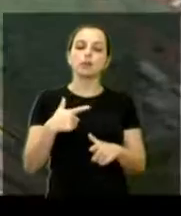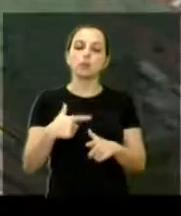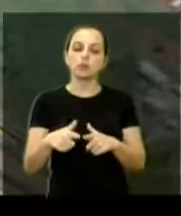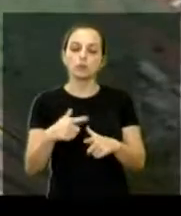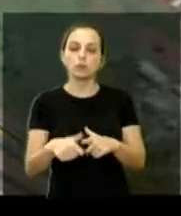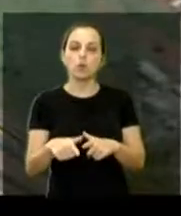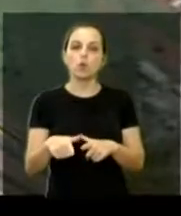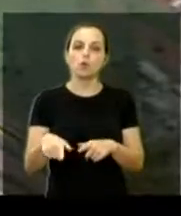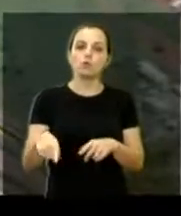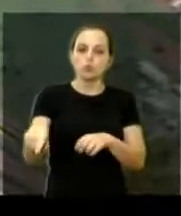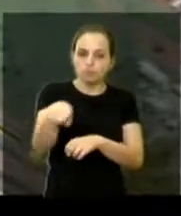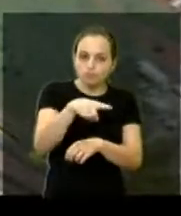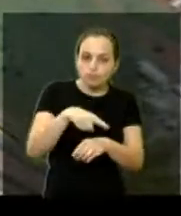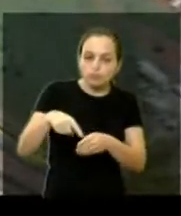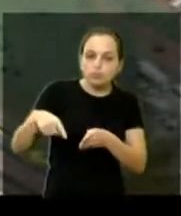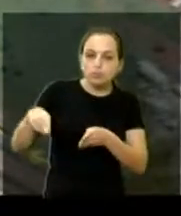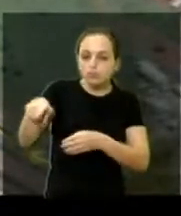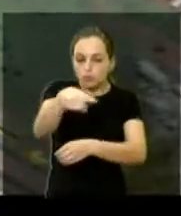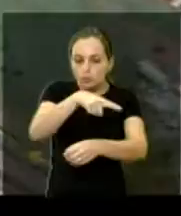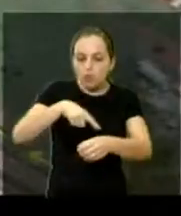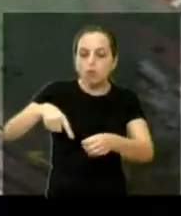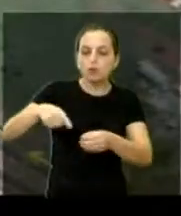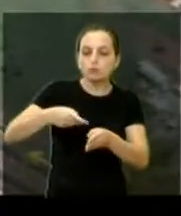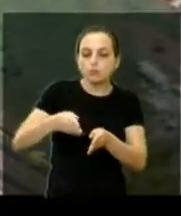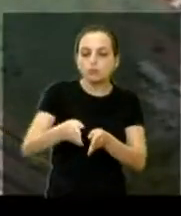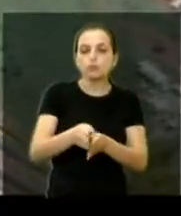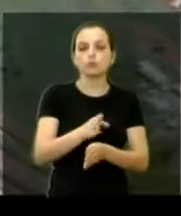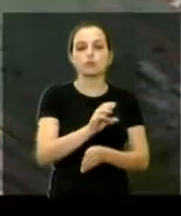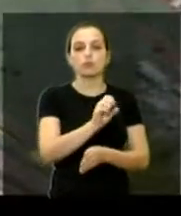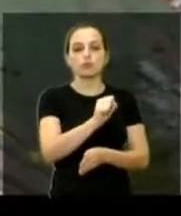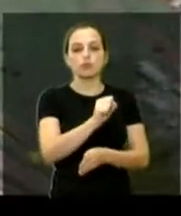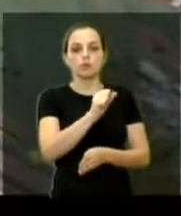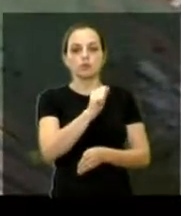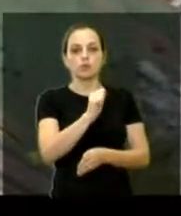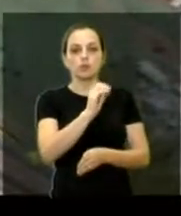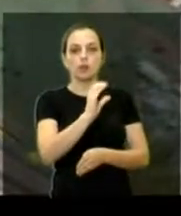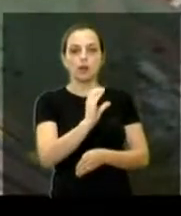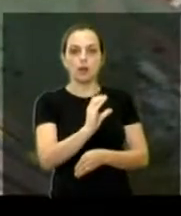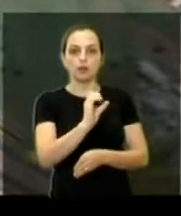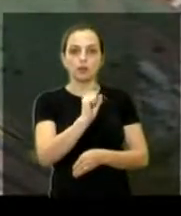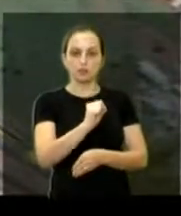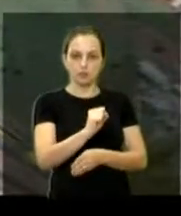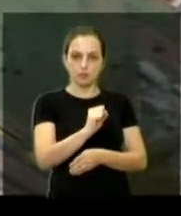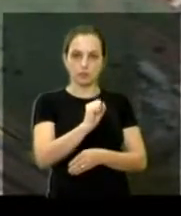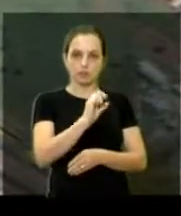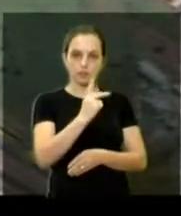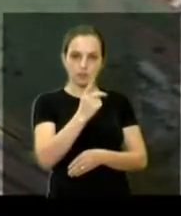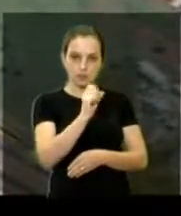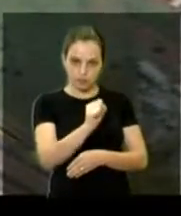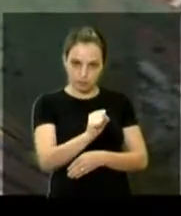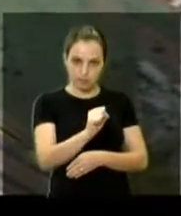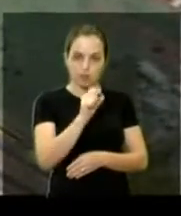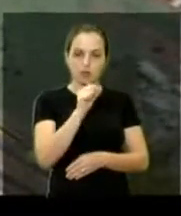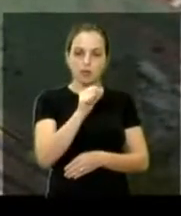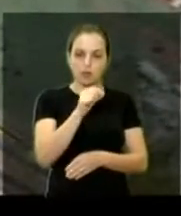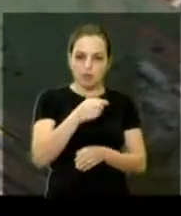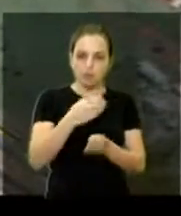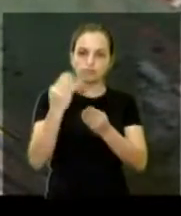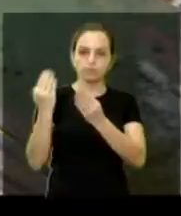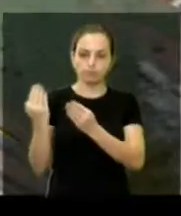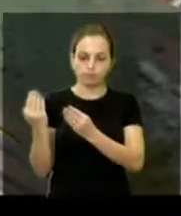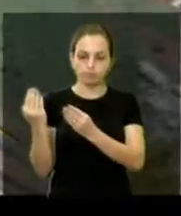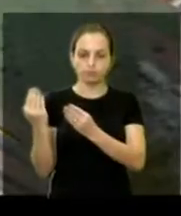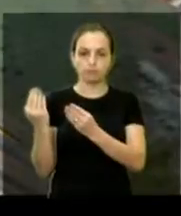passar ao próximo. Esse trevo da SACS, apesar de ser um dos trevos mais completos de Araraquara, os outros estão em piores